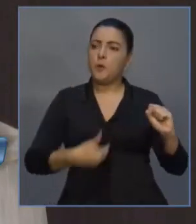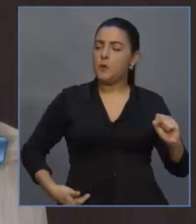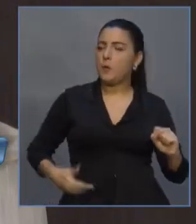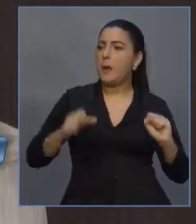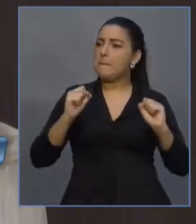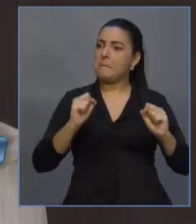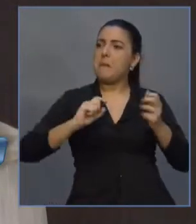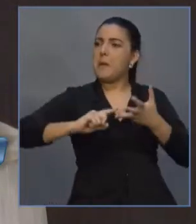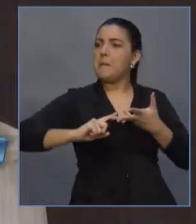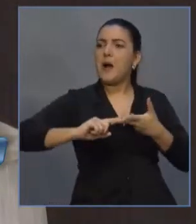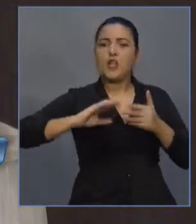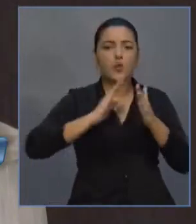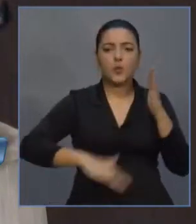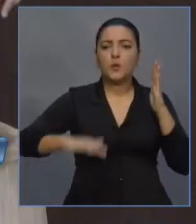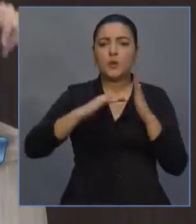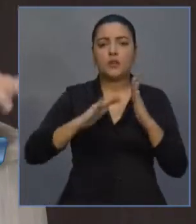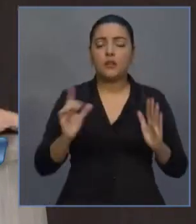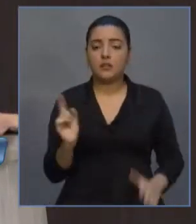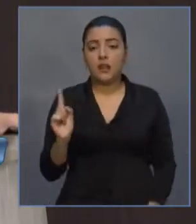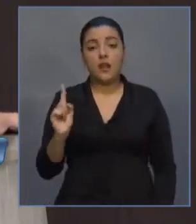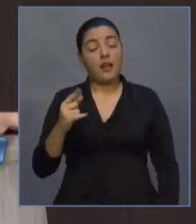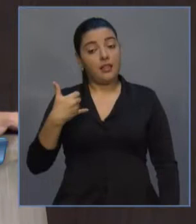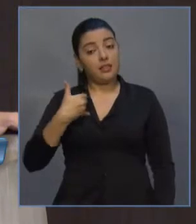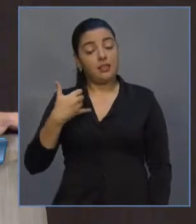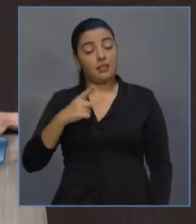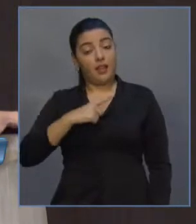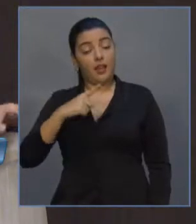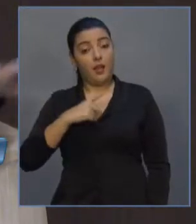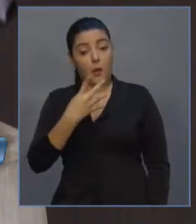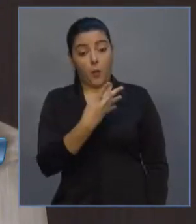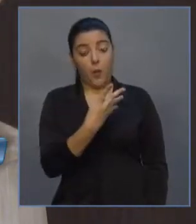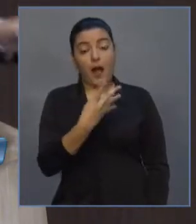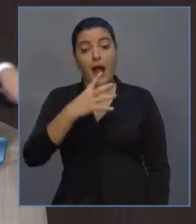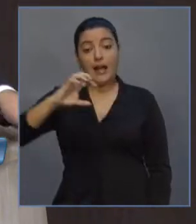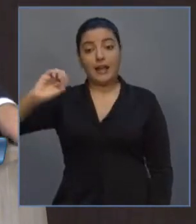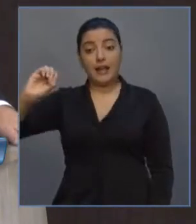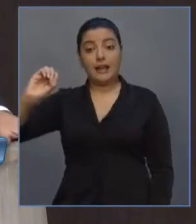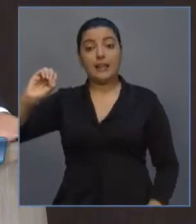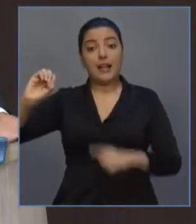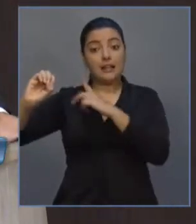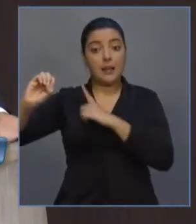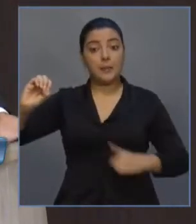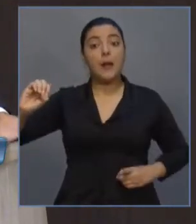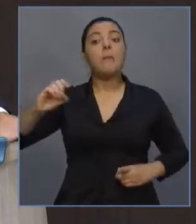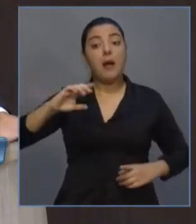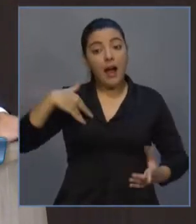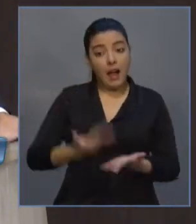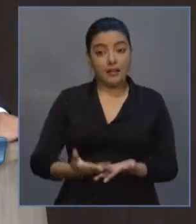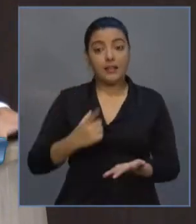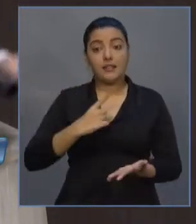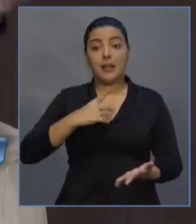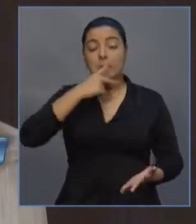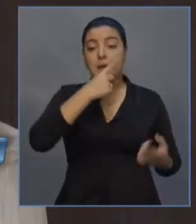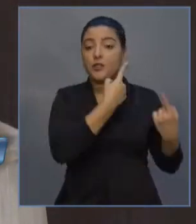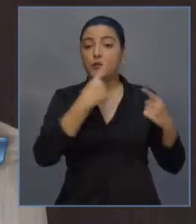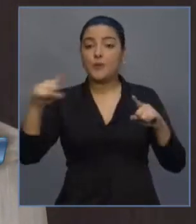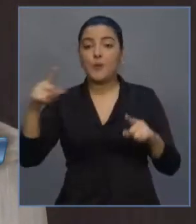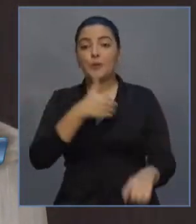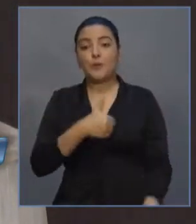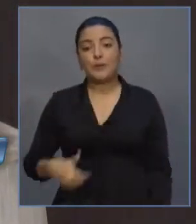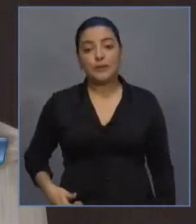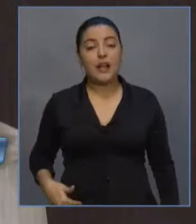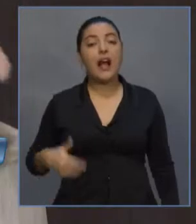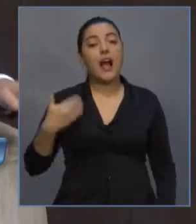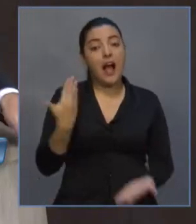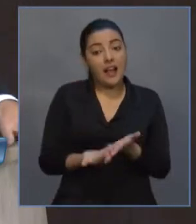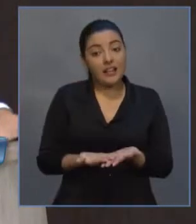pode tudo. Tem 40 deputados de 46, mas é bom lembrar que ainda tem oposição. É bom lembrar que